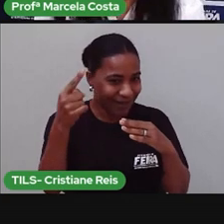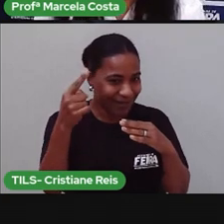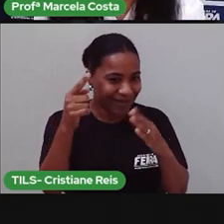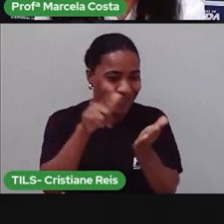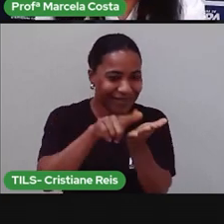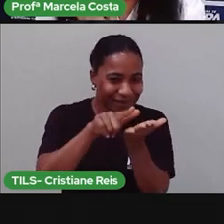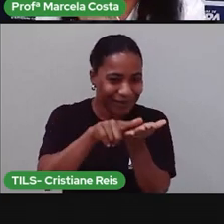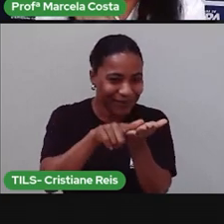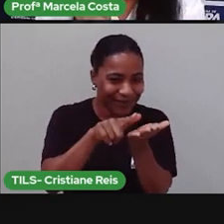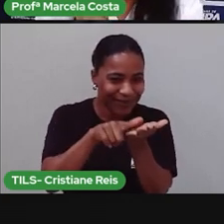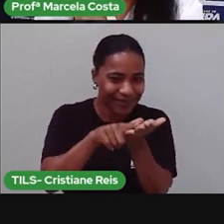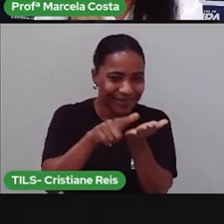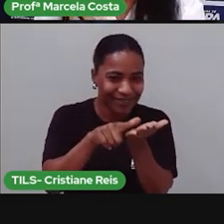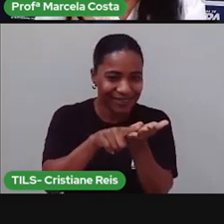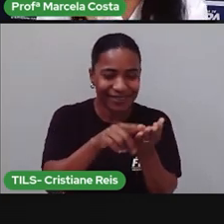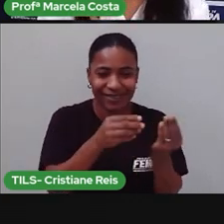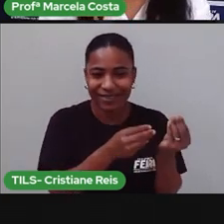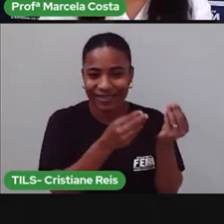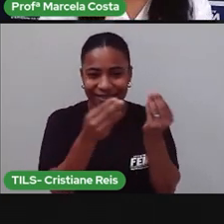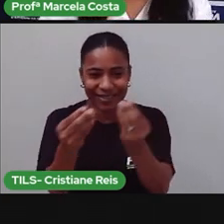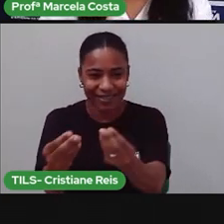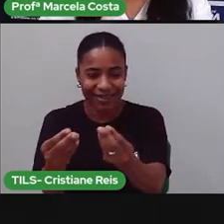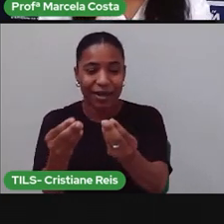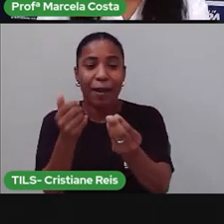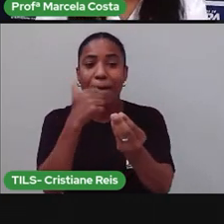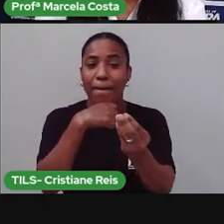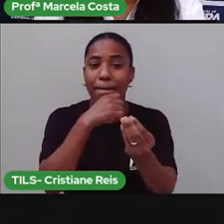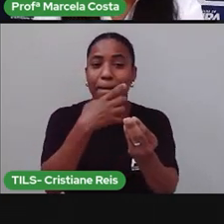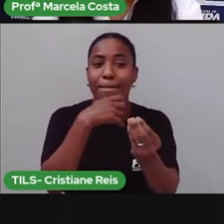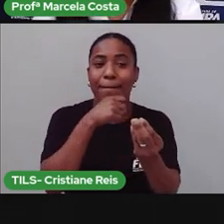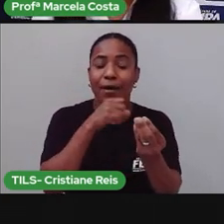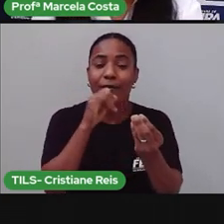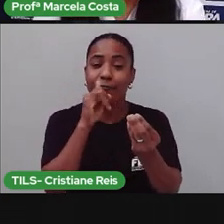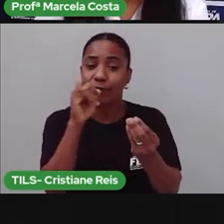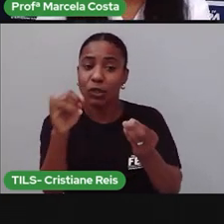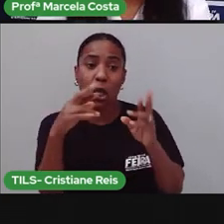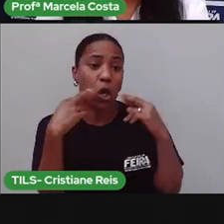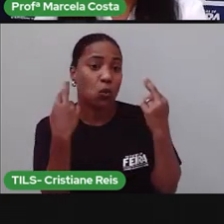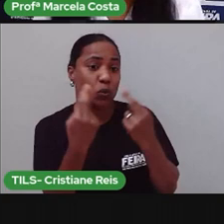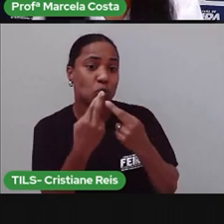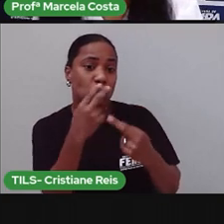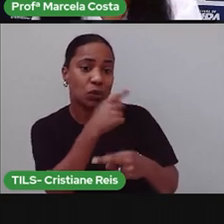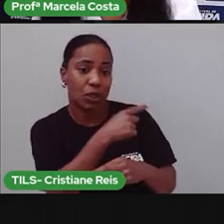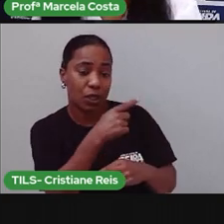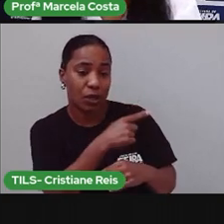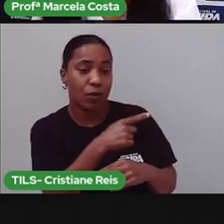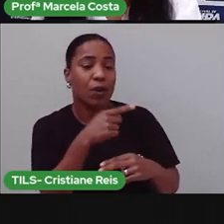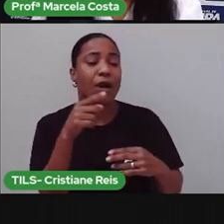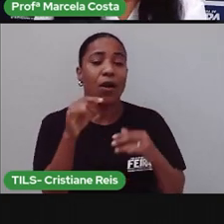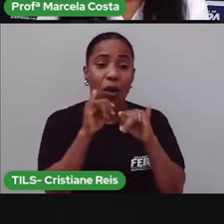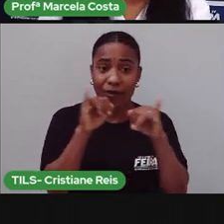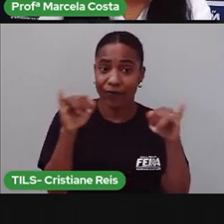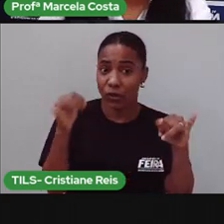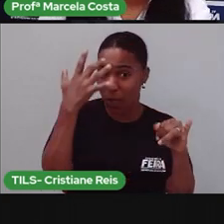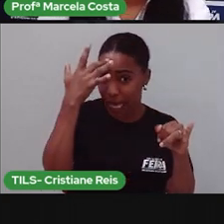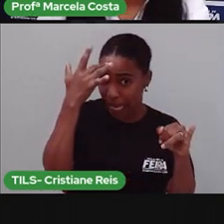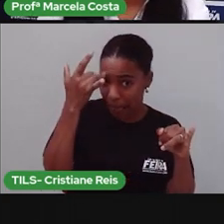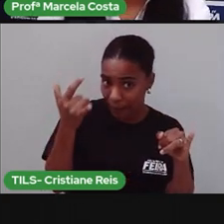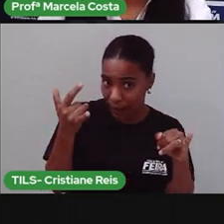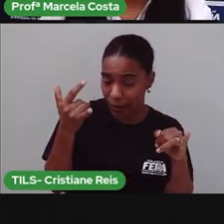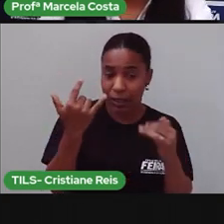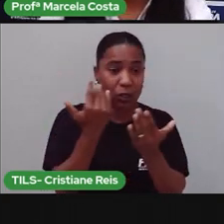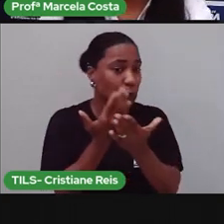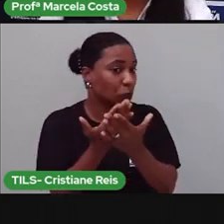paz, né, para entregar a seus pais. Você pode ter levado para casa um aviso de que no outro dia não ia ter aula. Lembra?